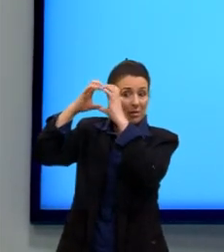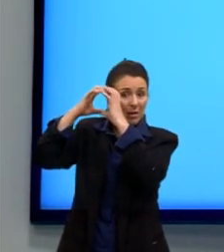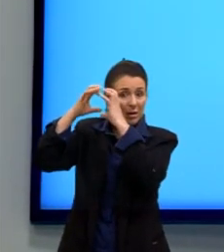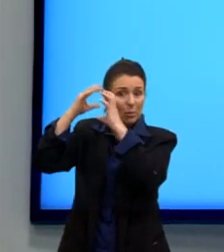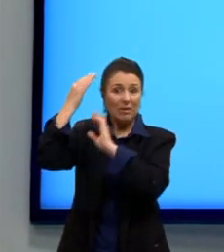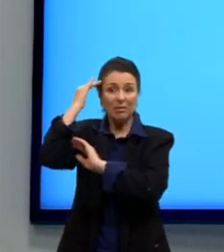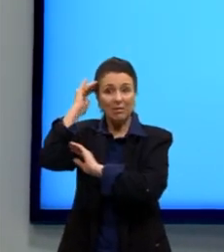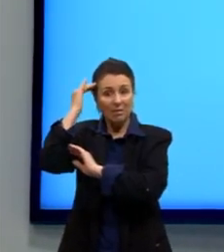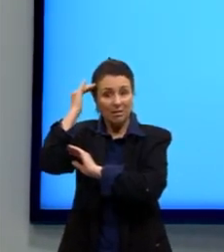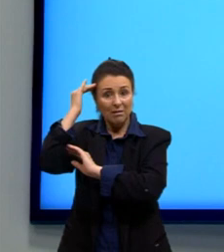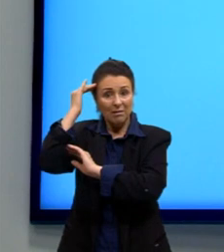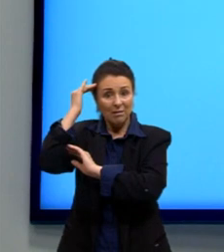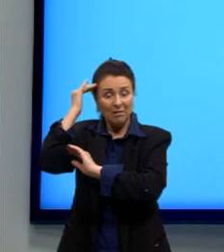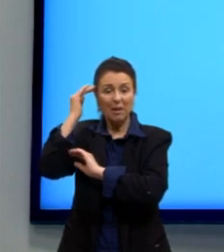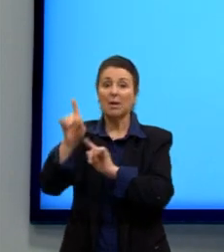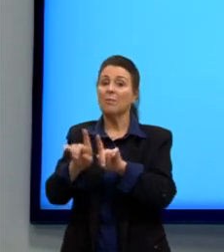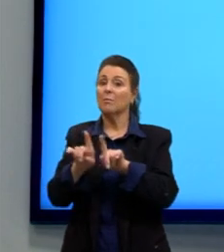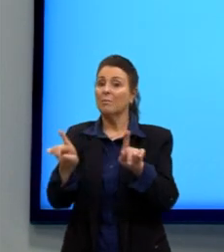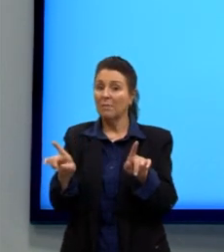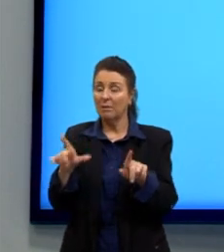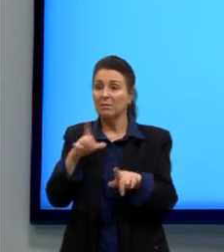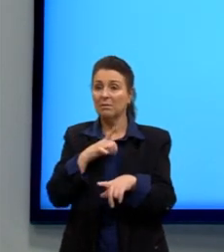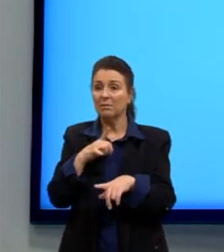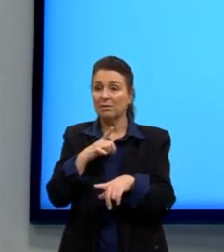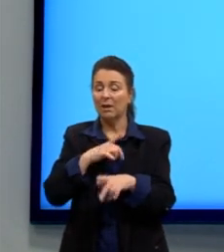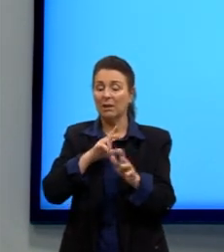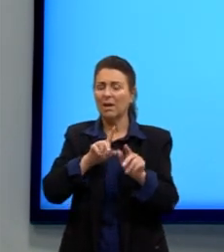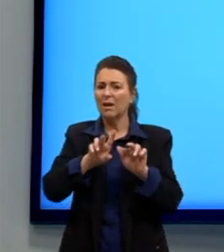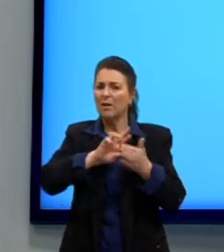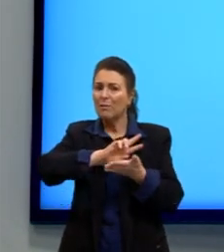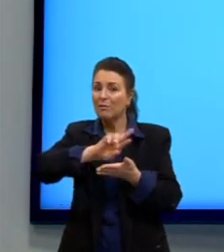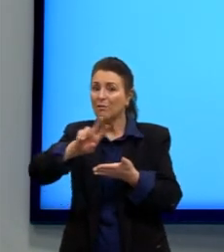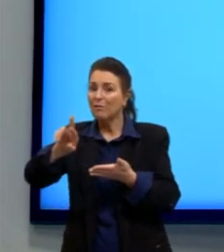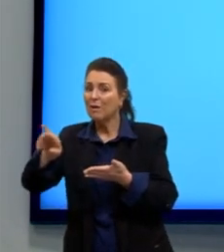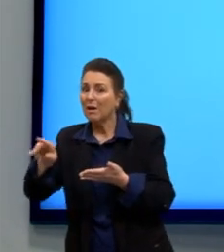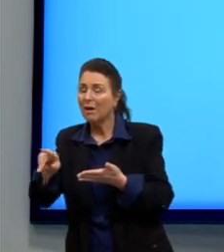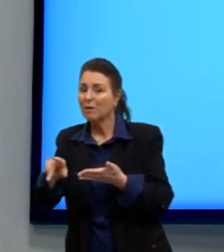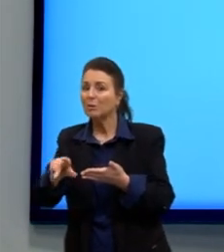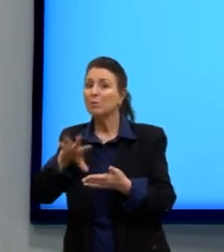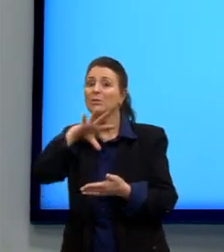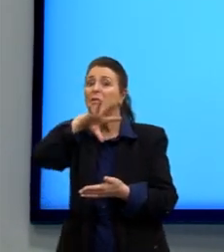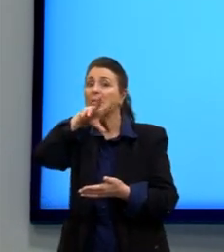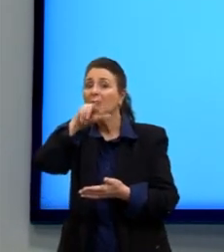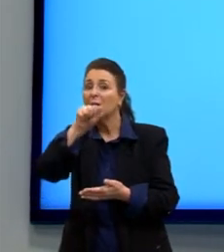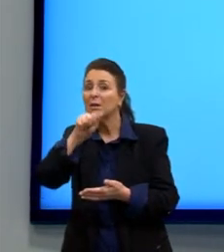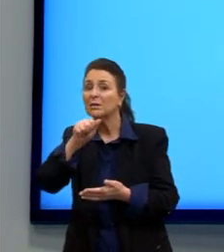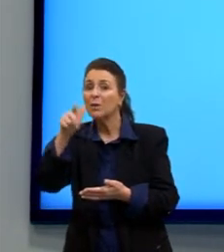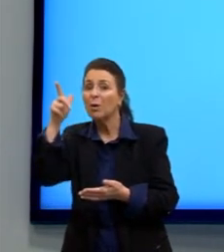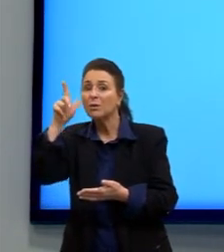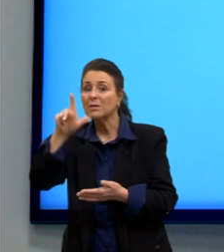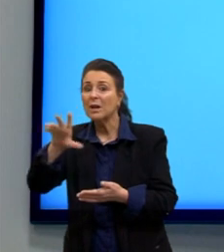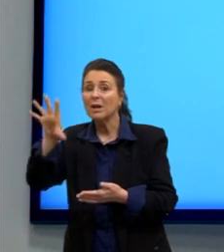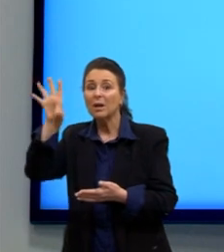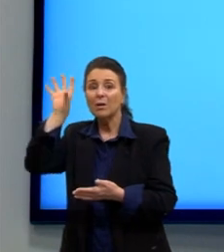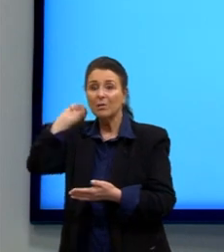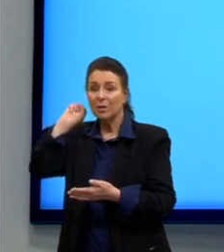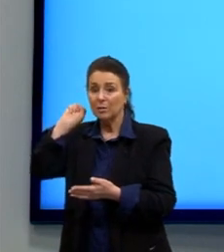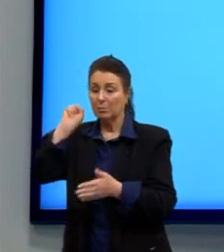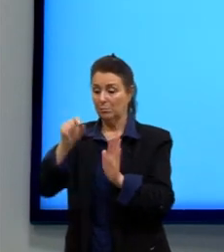Mas, apesar disso, a gente tem vários animais que conseguem ouvir ou menos,